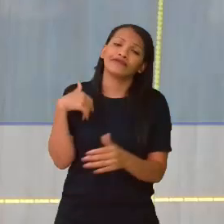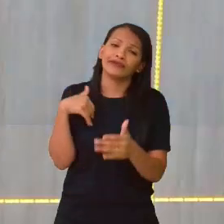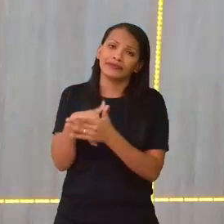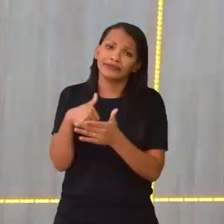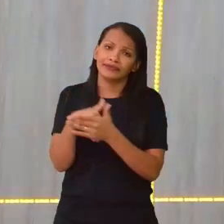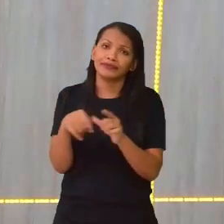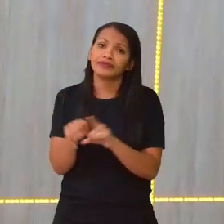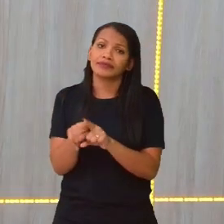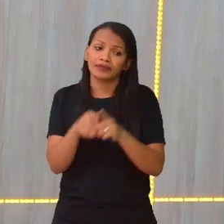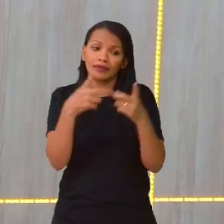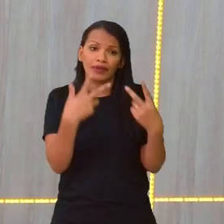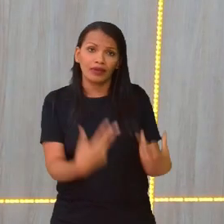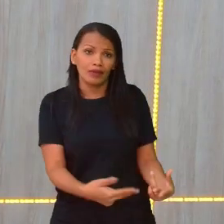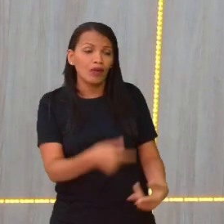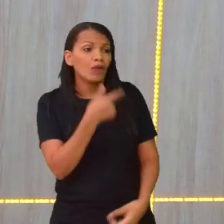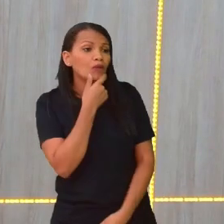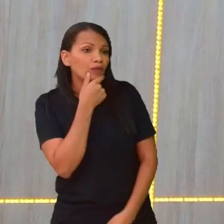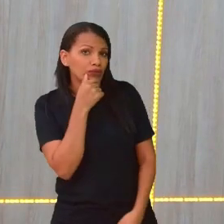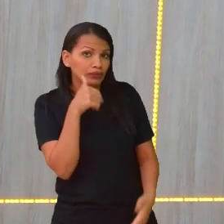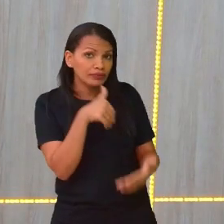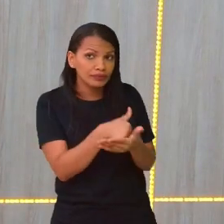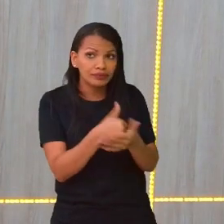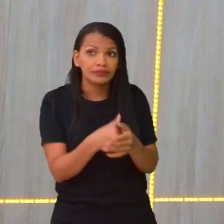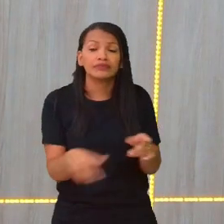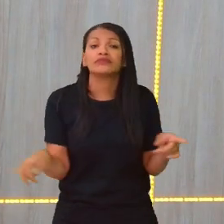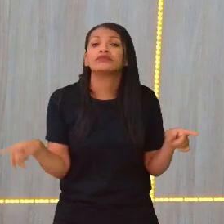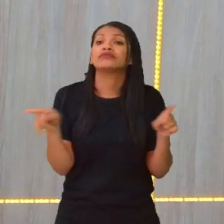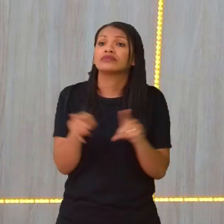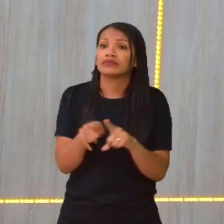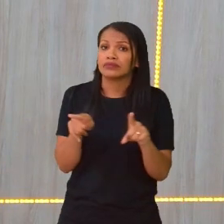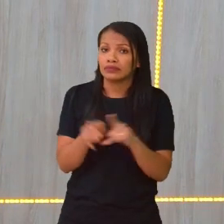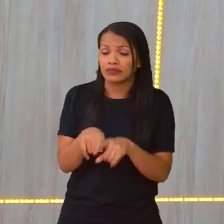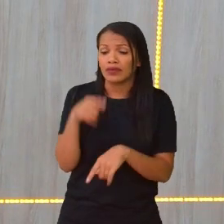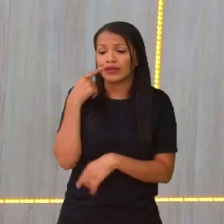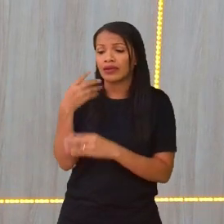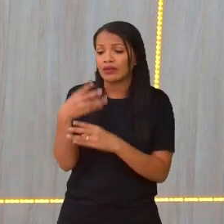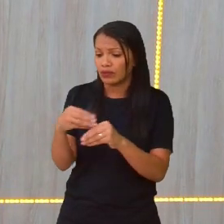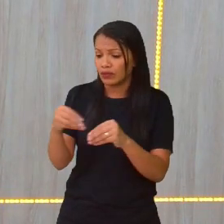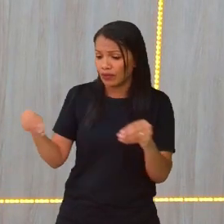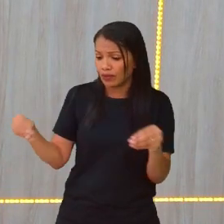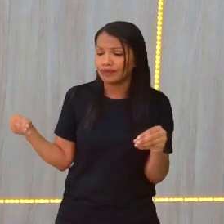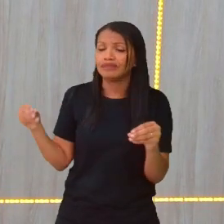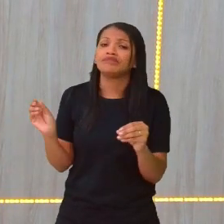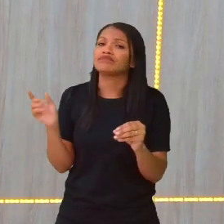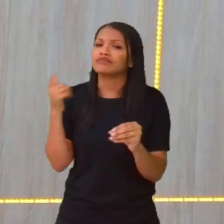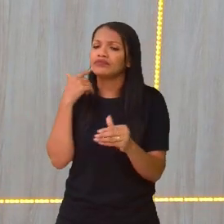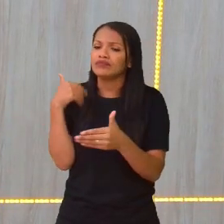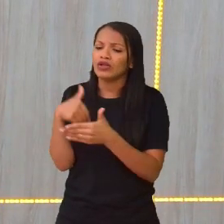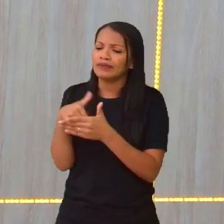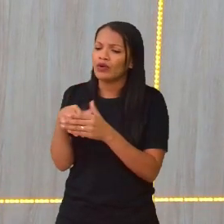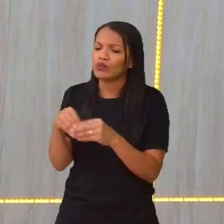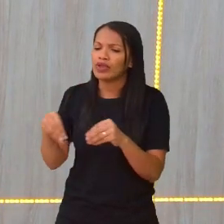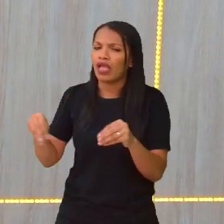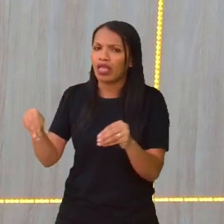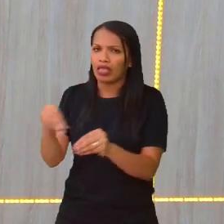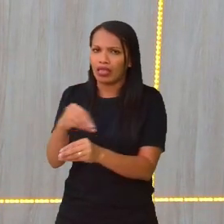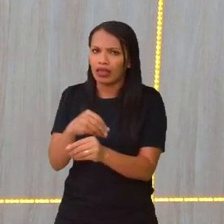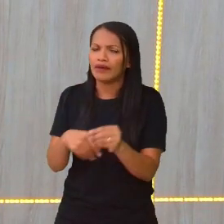no futebol masculino hoje em dia. A gente tem a Copa do Mundo de Futebol de Areia, né? Então, que é uma